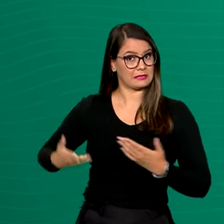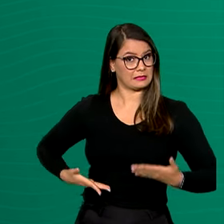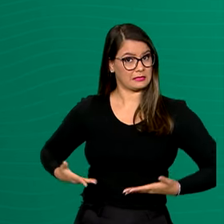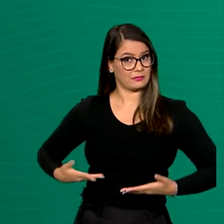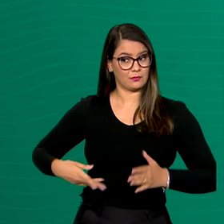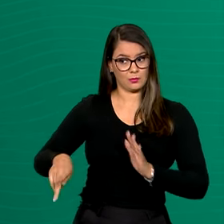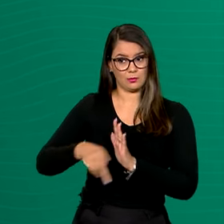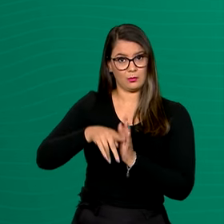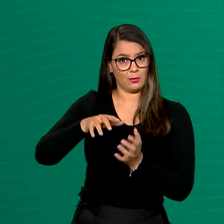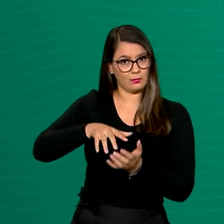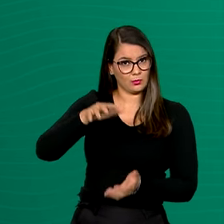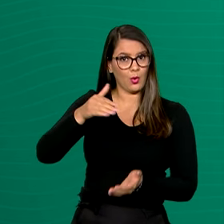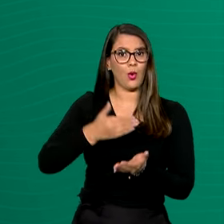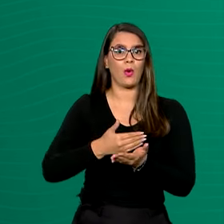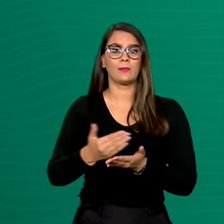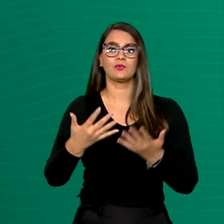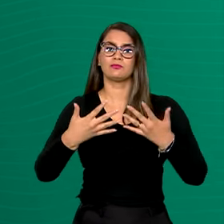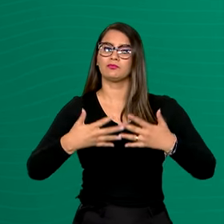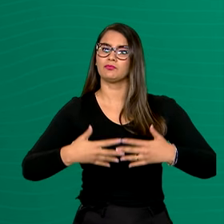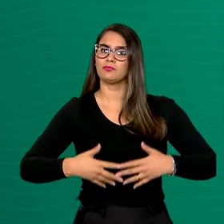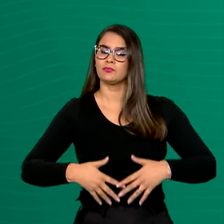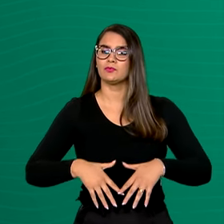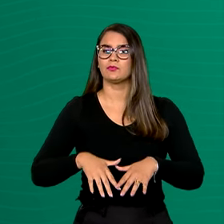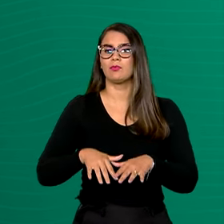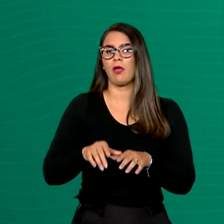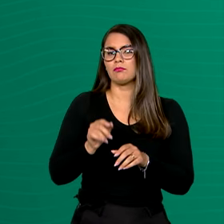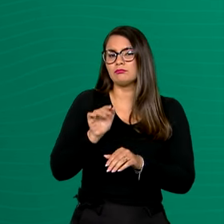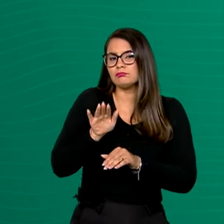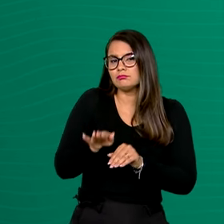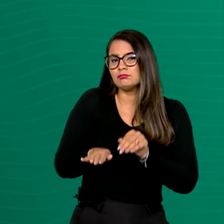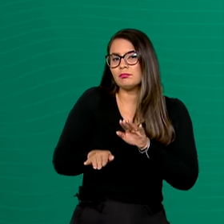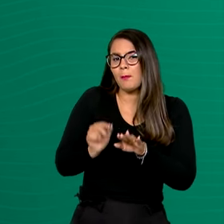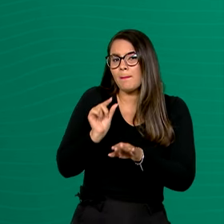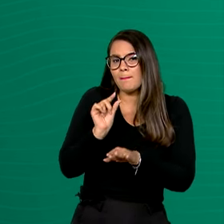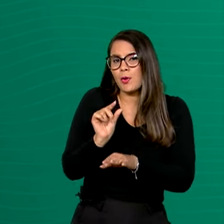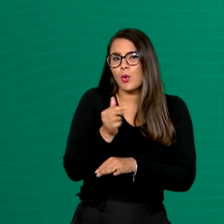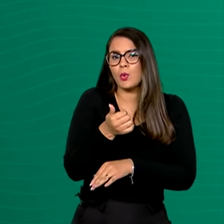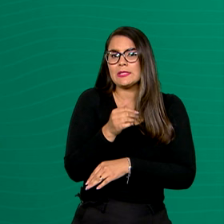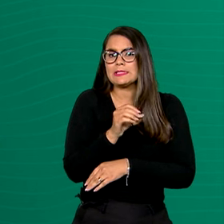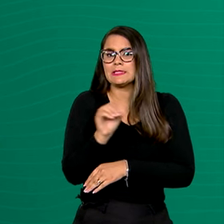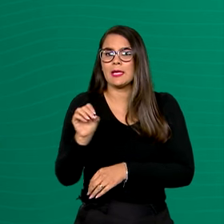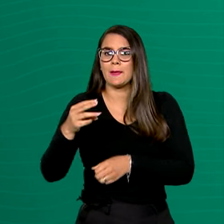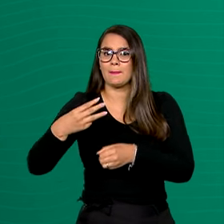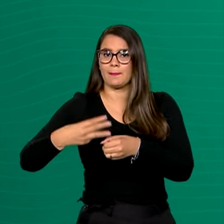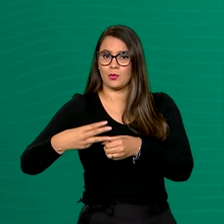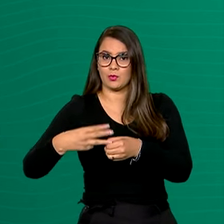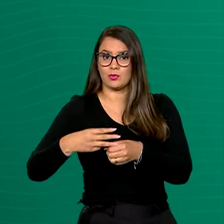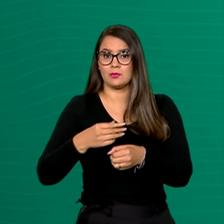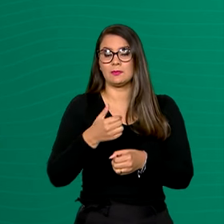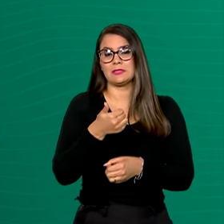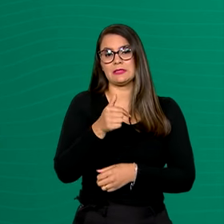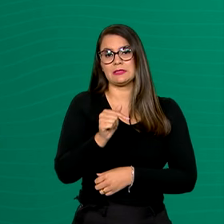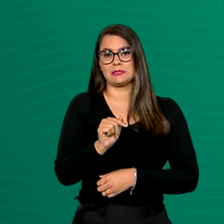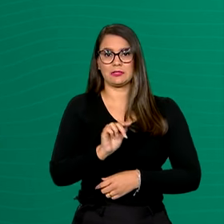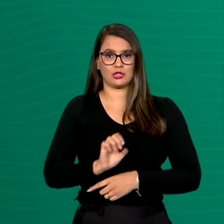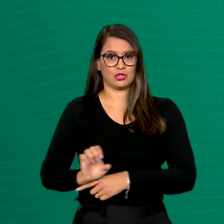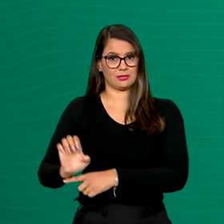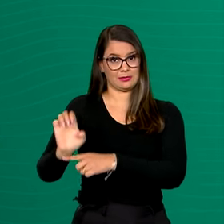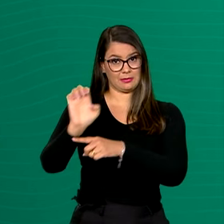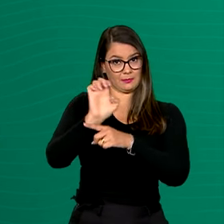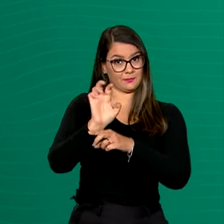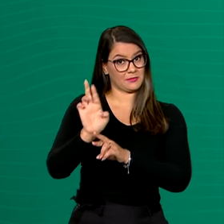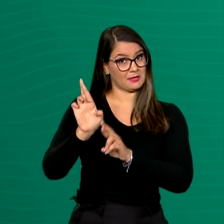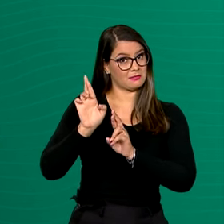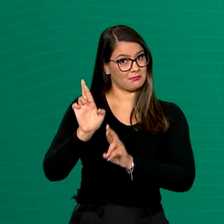para os idosos começou a funcionar de forma tímida, para pouco mais de 100 municípios em 17 estados. A